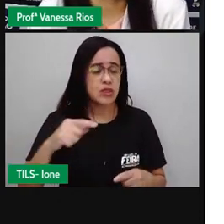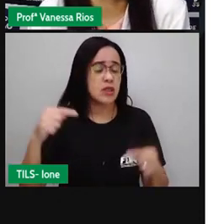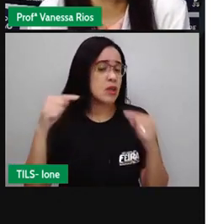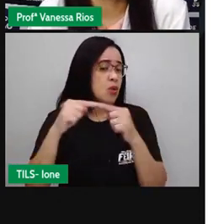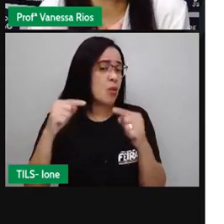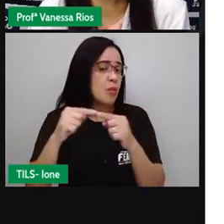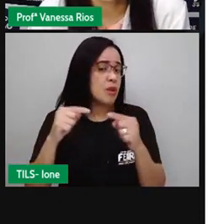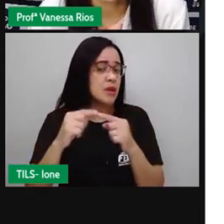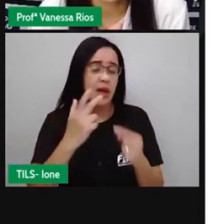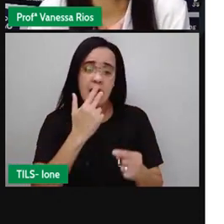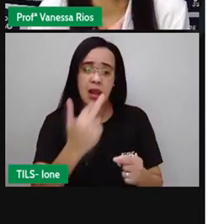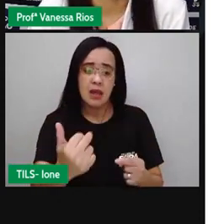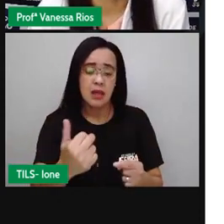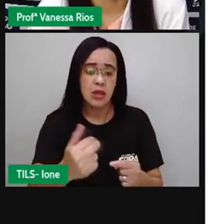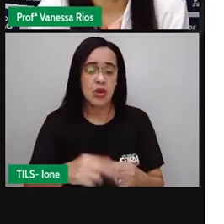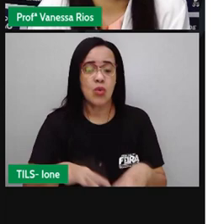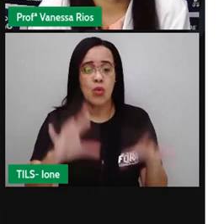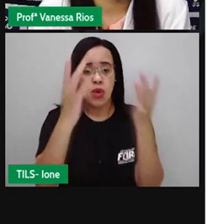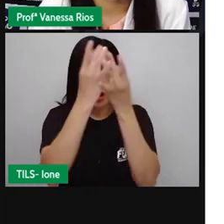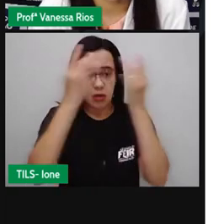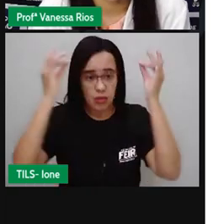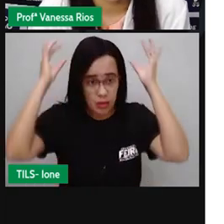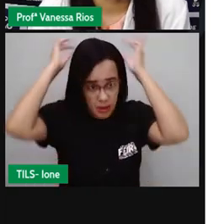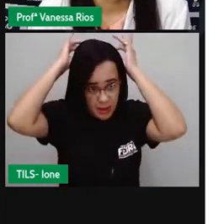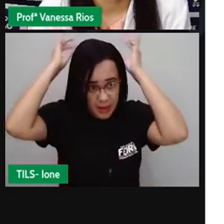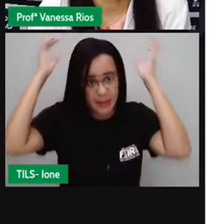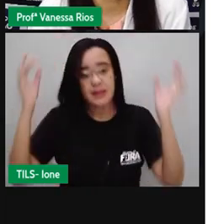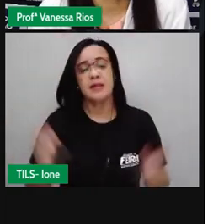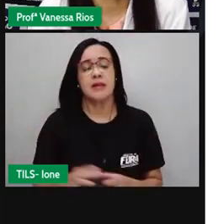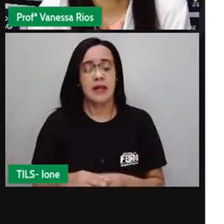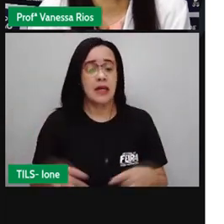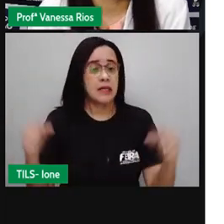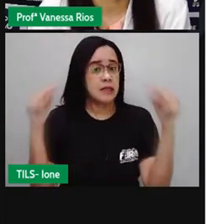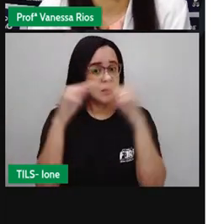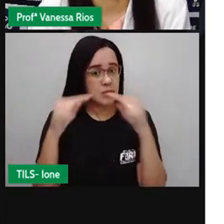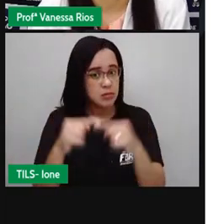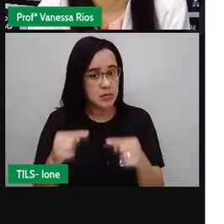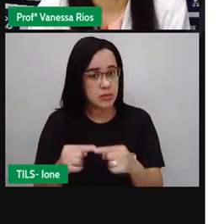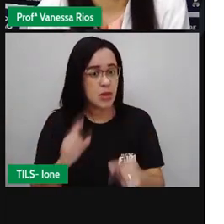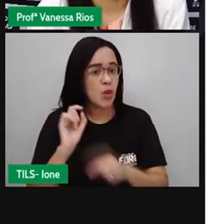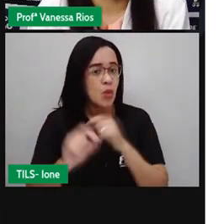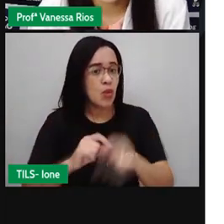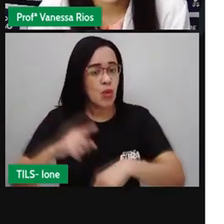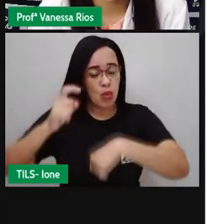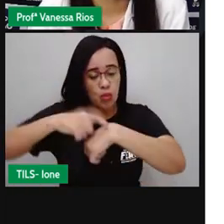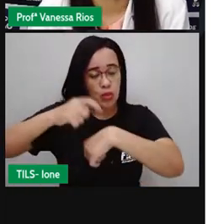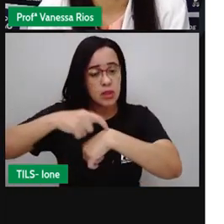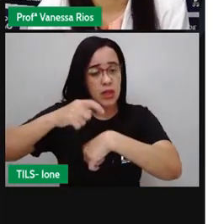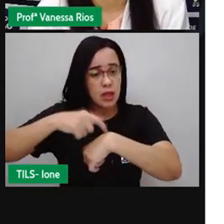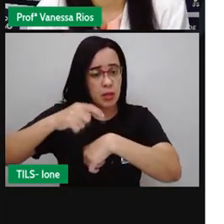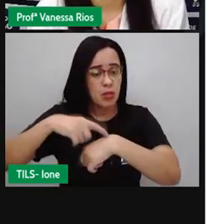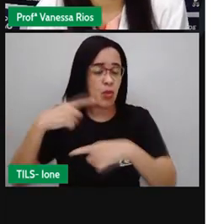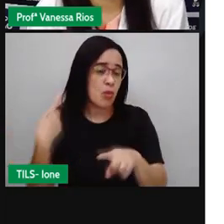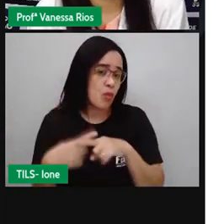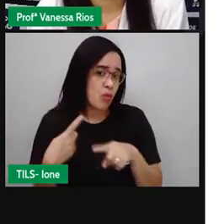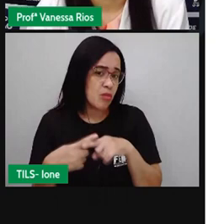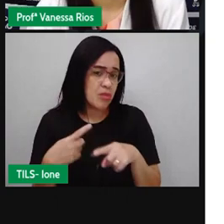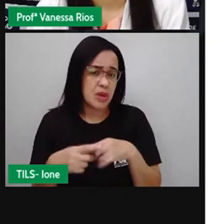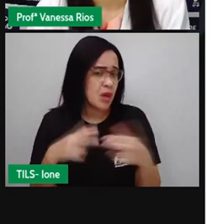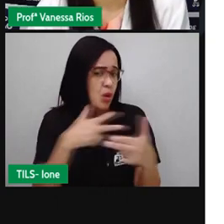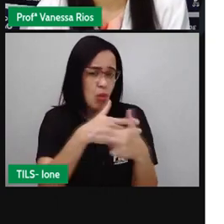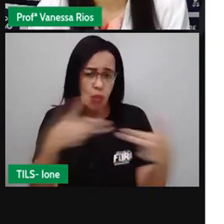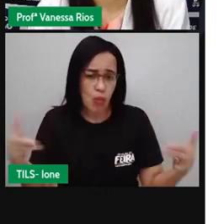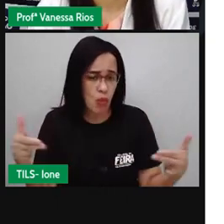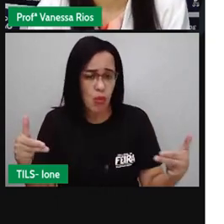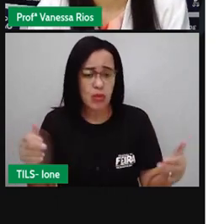possui uma ligação direta com o tempo. Pois tem por base fatos simples do cotidiano